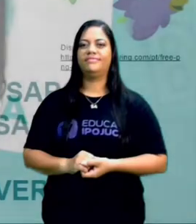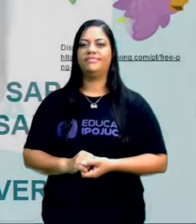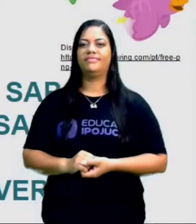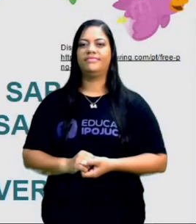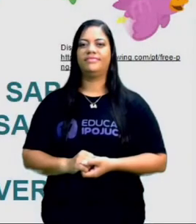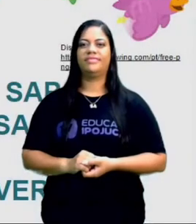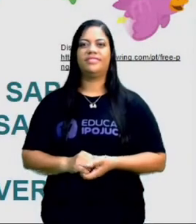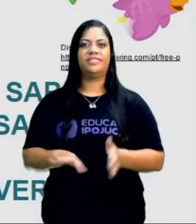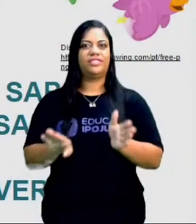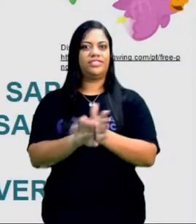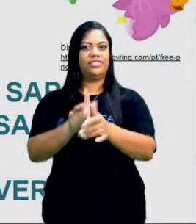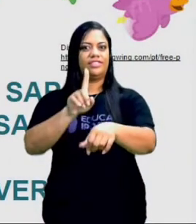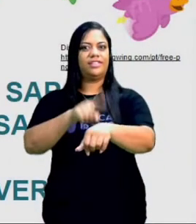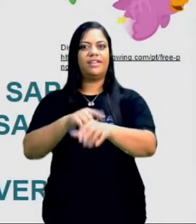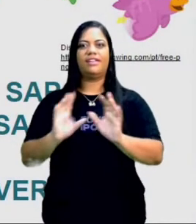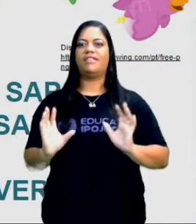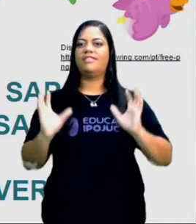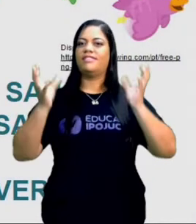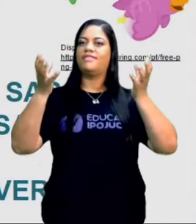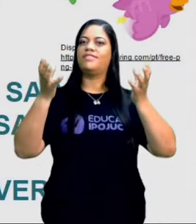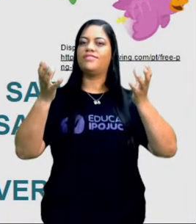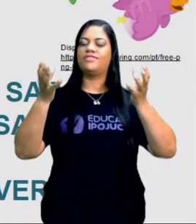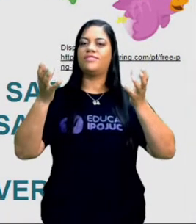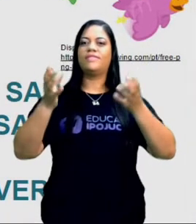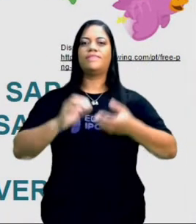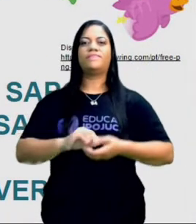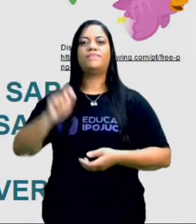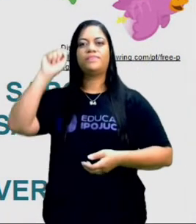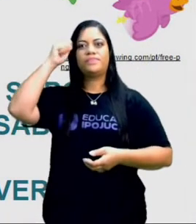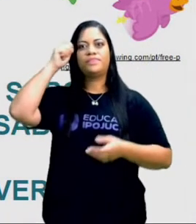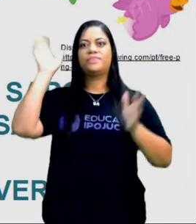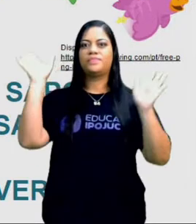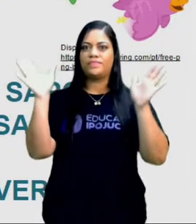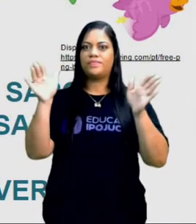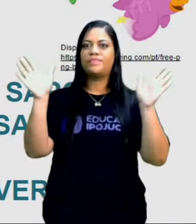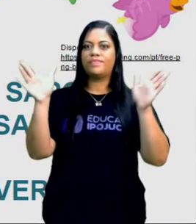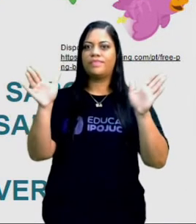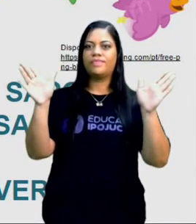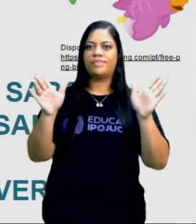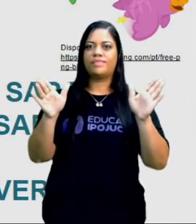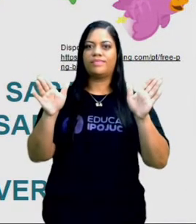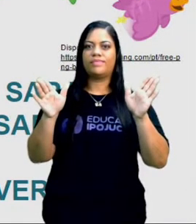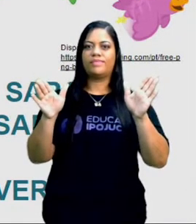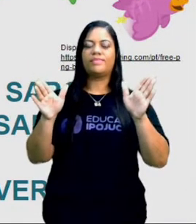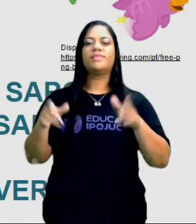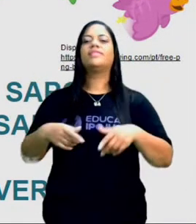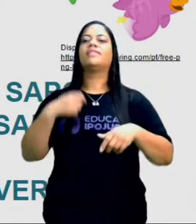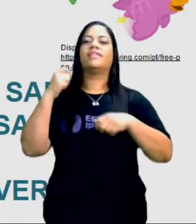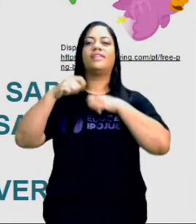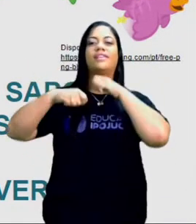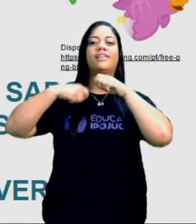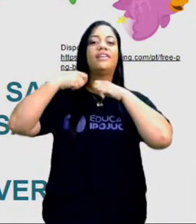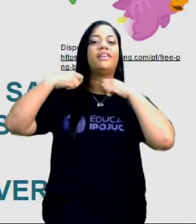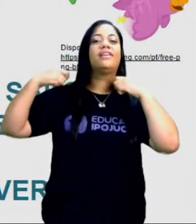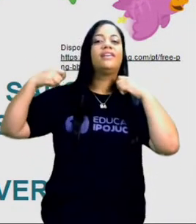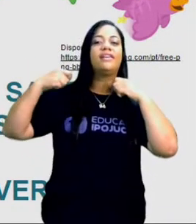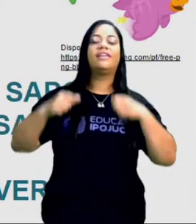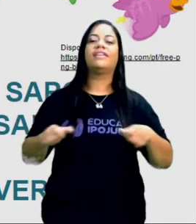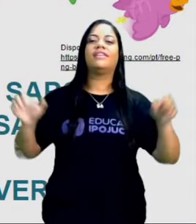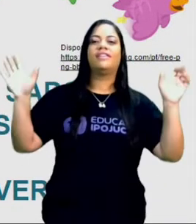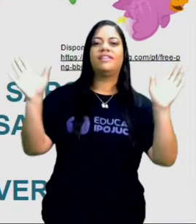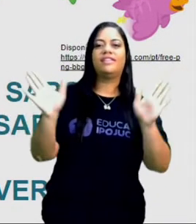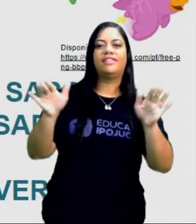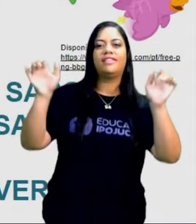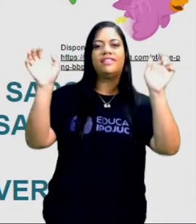Chegada a hora da festa, o urubu pegou a sua viola, amarrou em seu pescoço e voou em